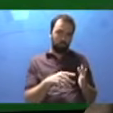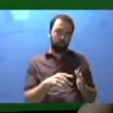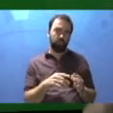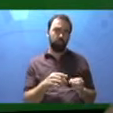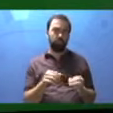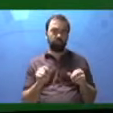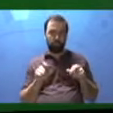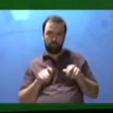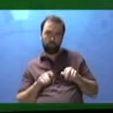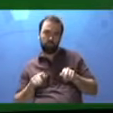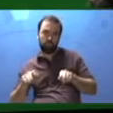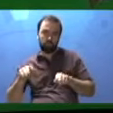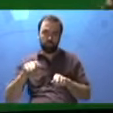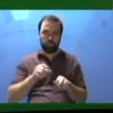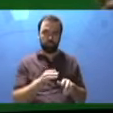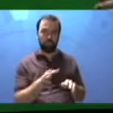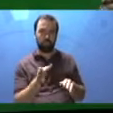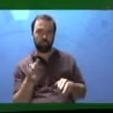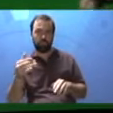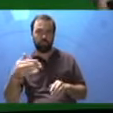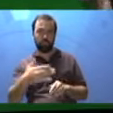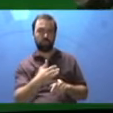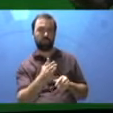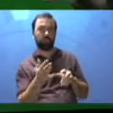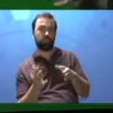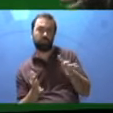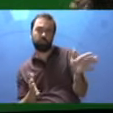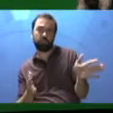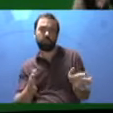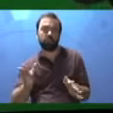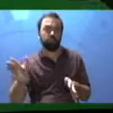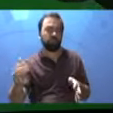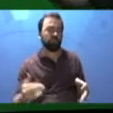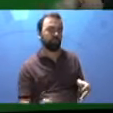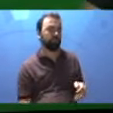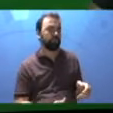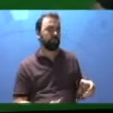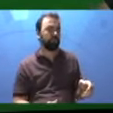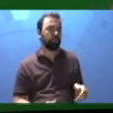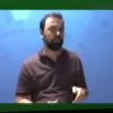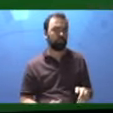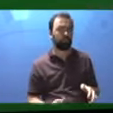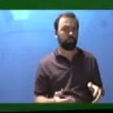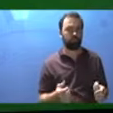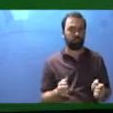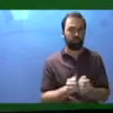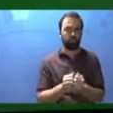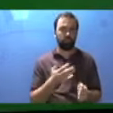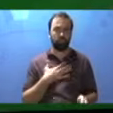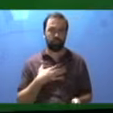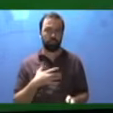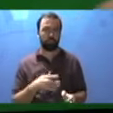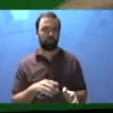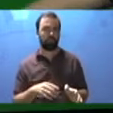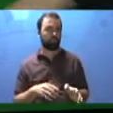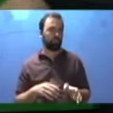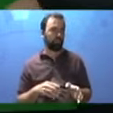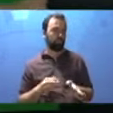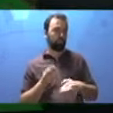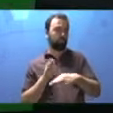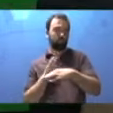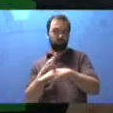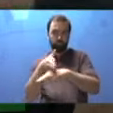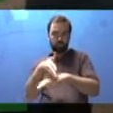planejar o trajeto que fariam. Como que eles iriam em cada espaço. Acompanha comigo. Olha lá. A